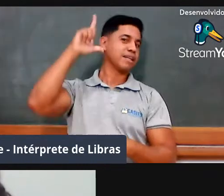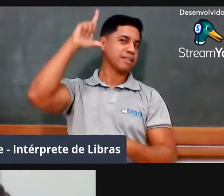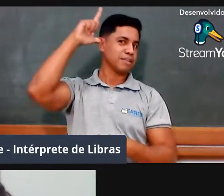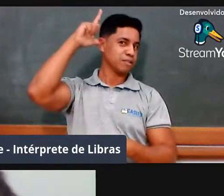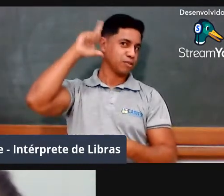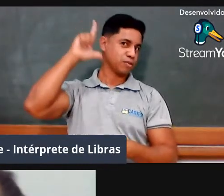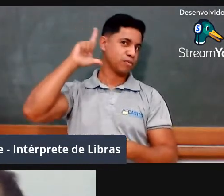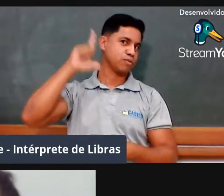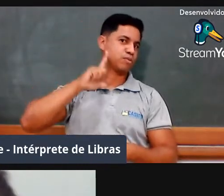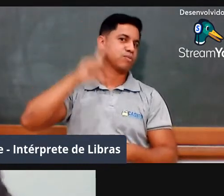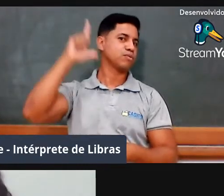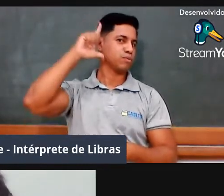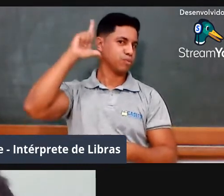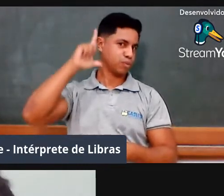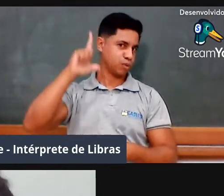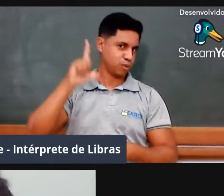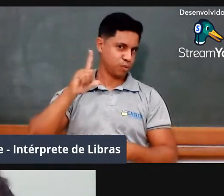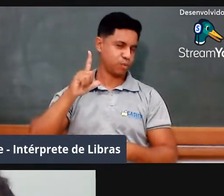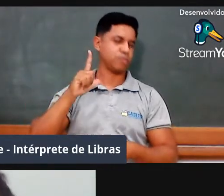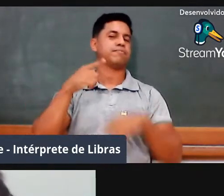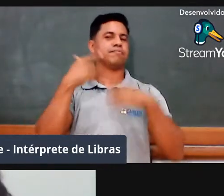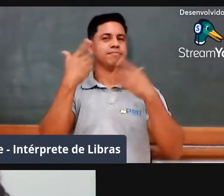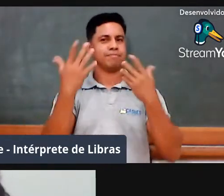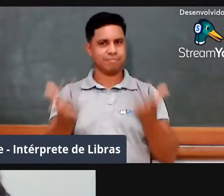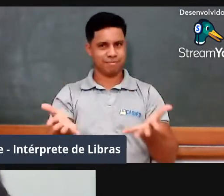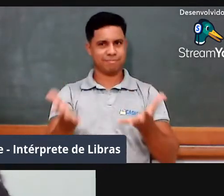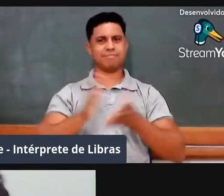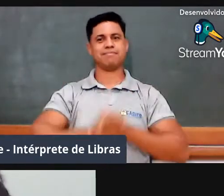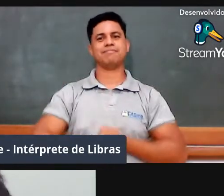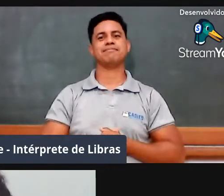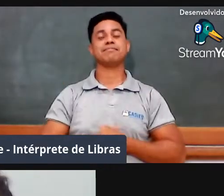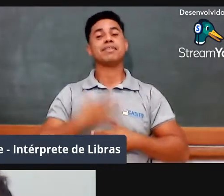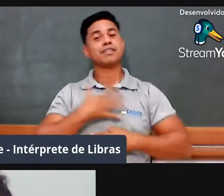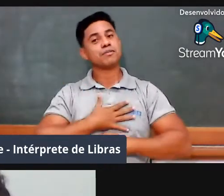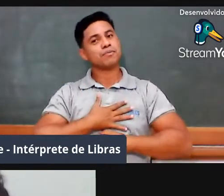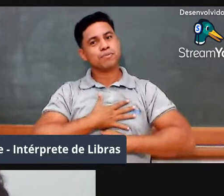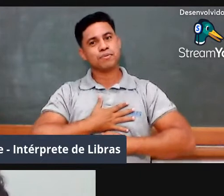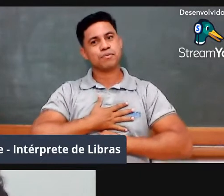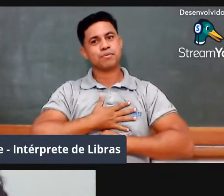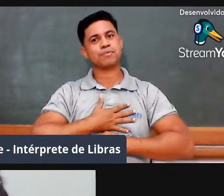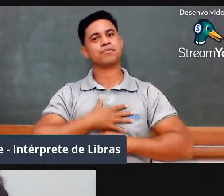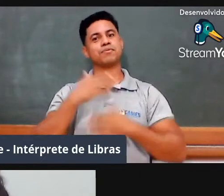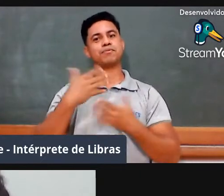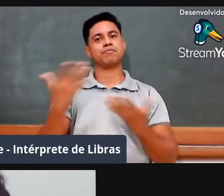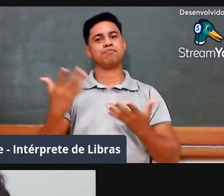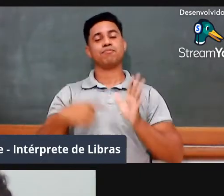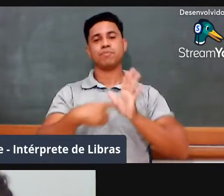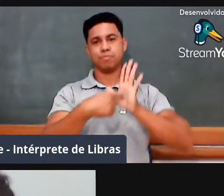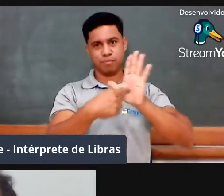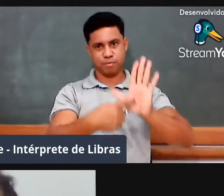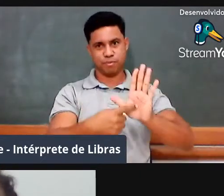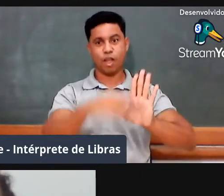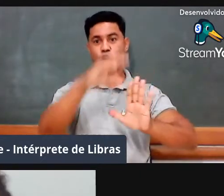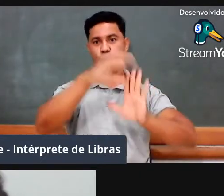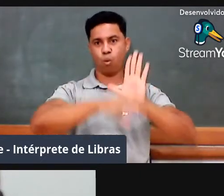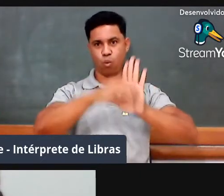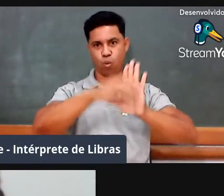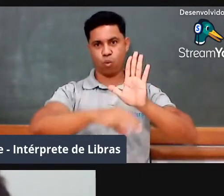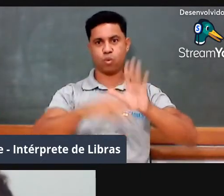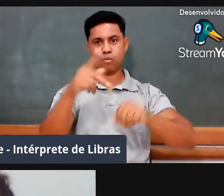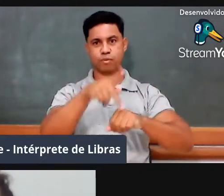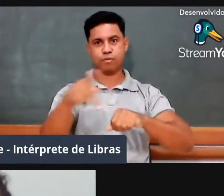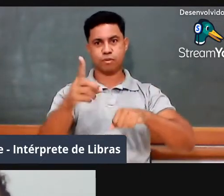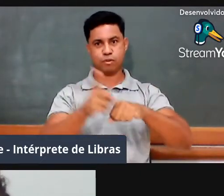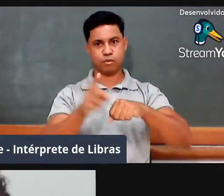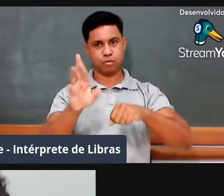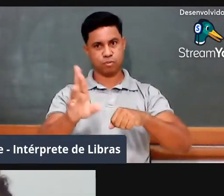e o L do meu nome. Então, eu gostaria de apresentar o currículo do professor doutor Wagner Rodrigues